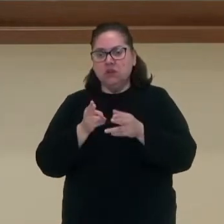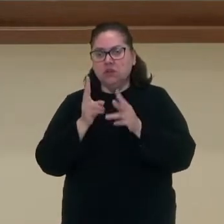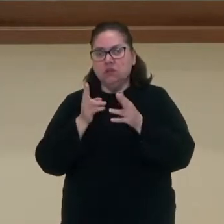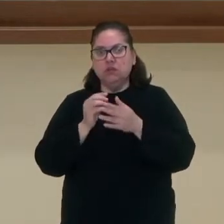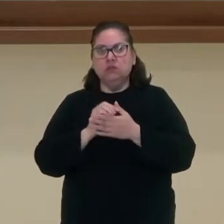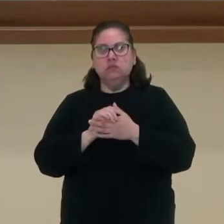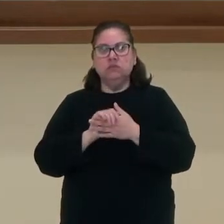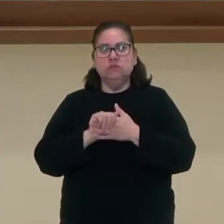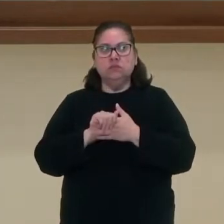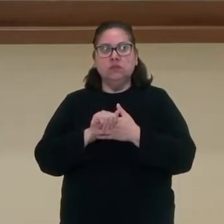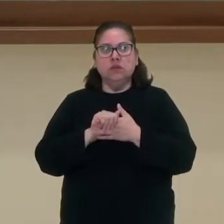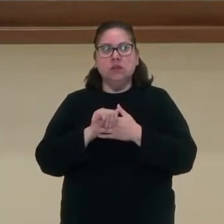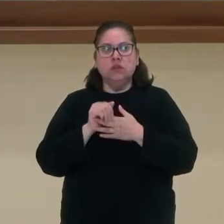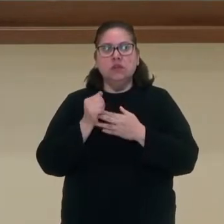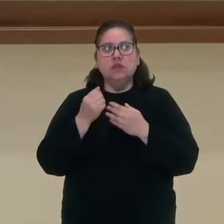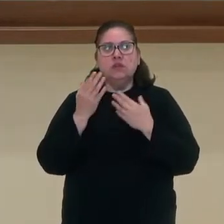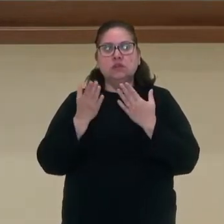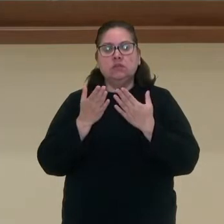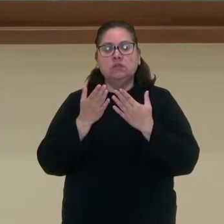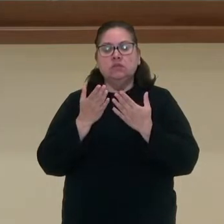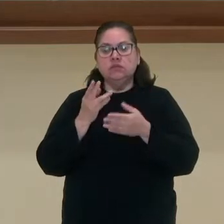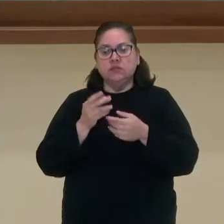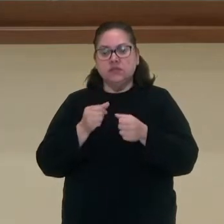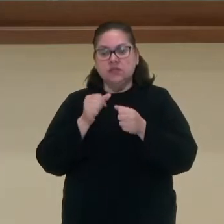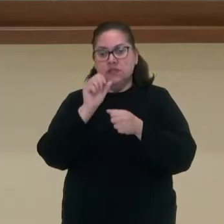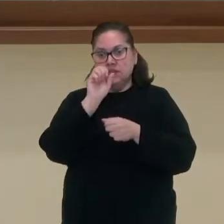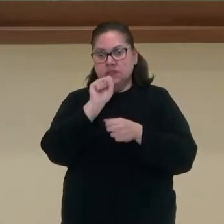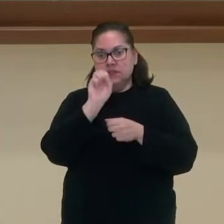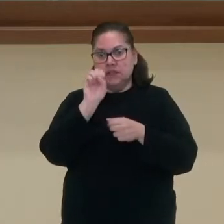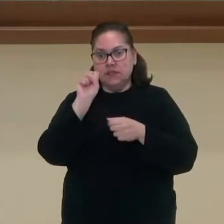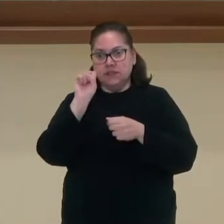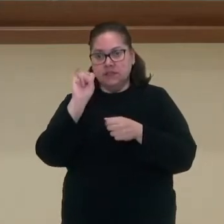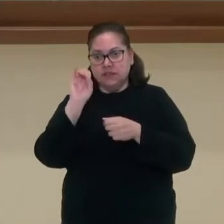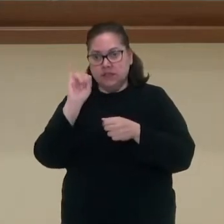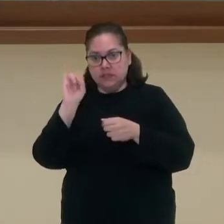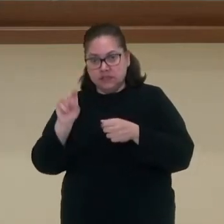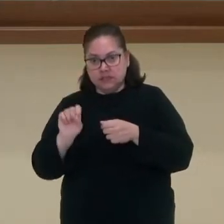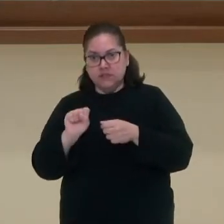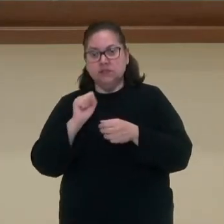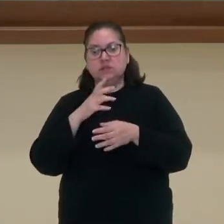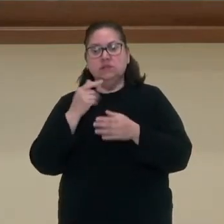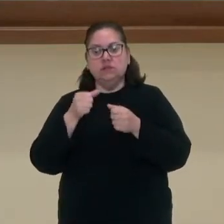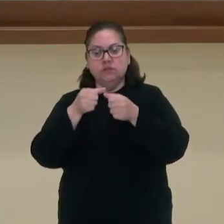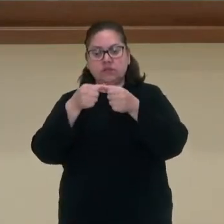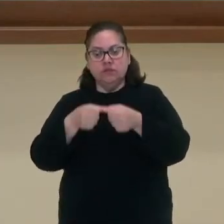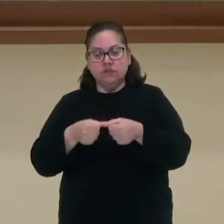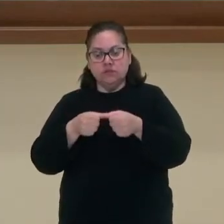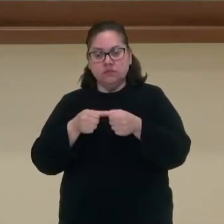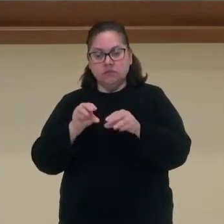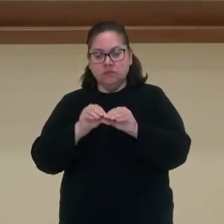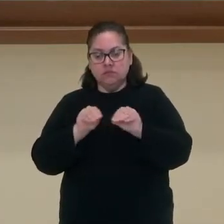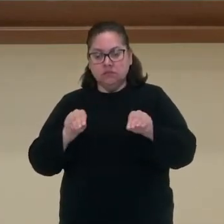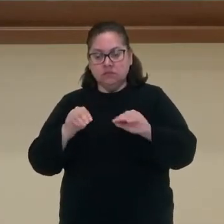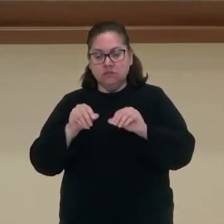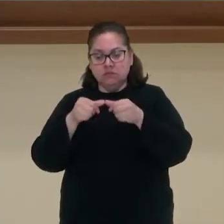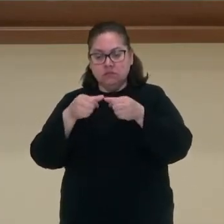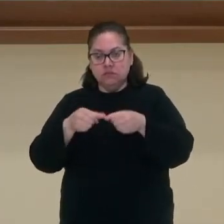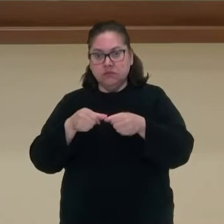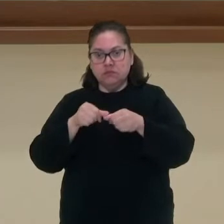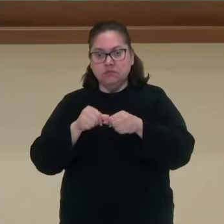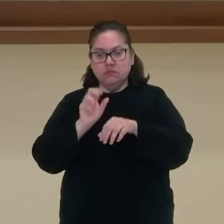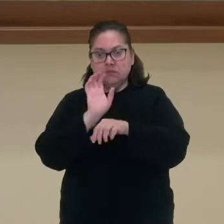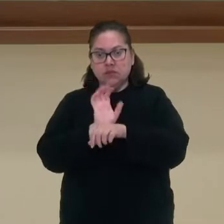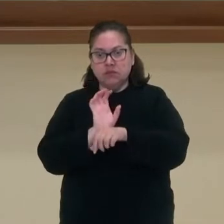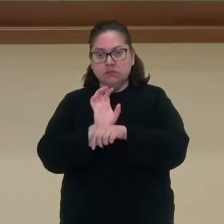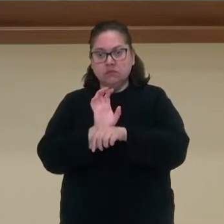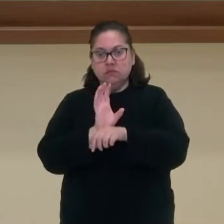lados, não vou ter lados iguais. Eles são césseis, o que são césseis? São seres que eles ficam fixos num substrato, né?